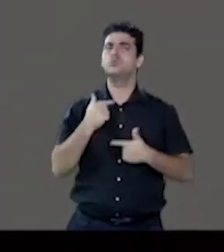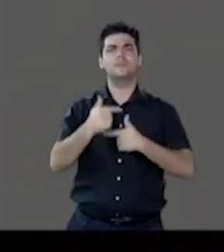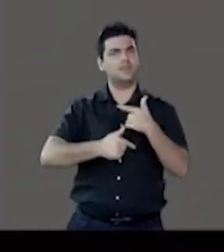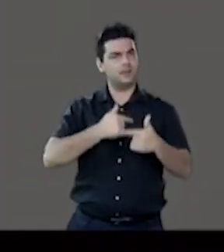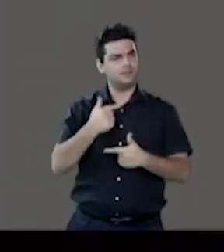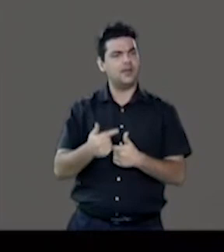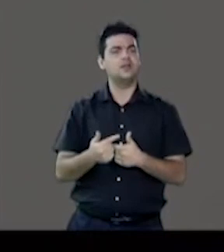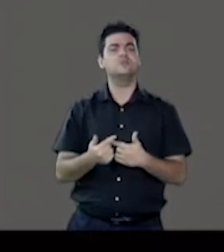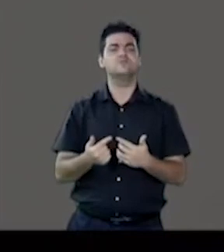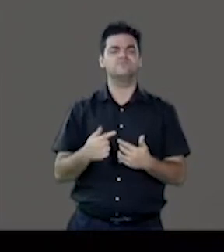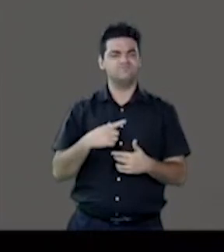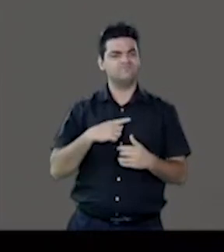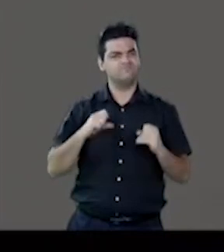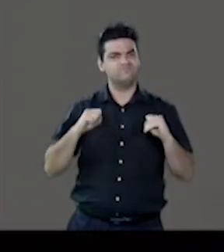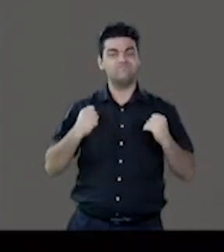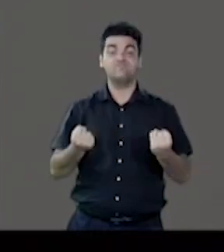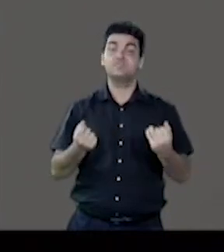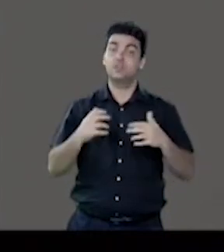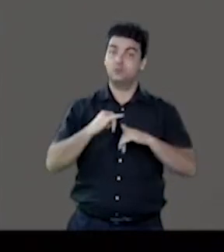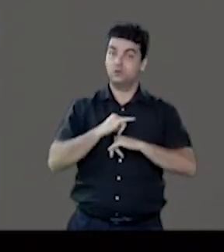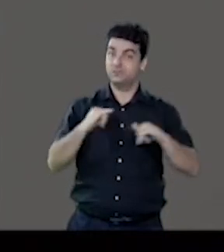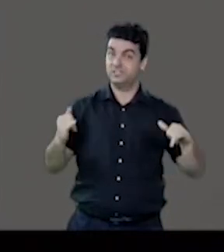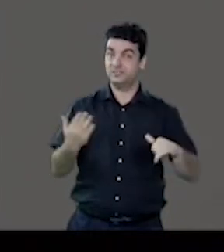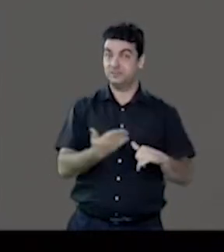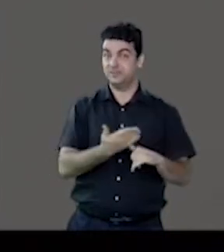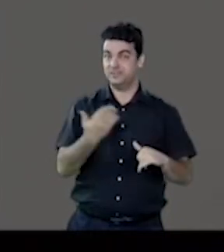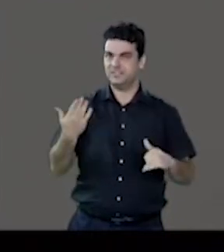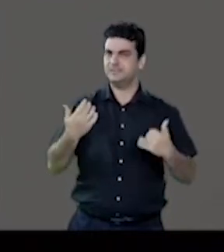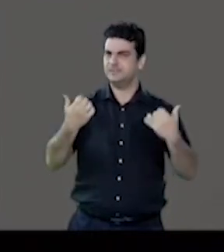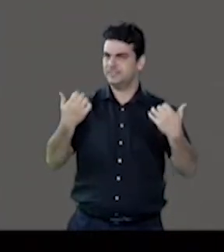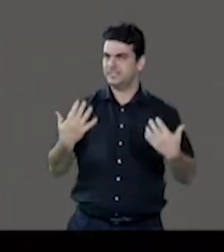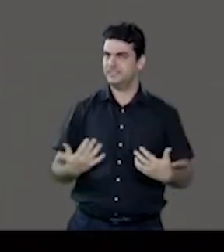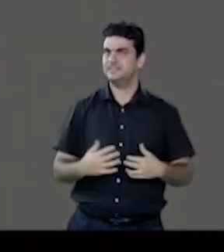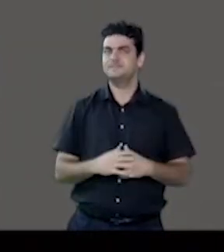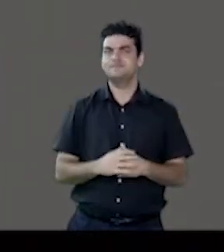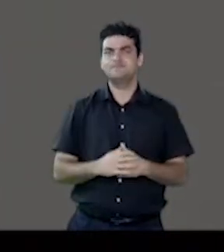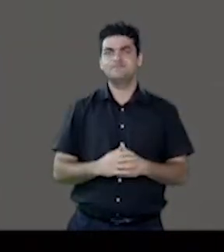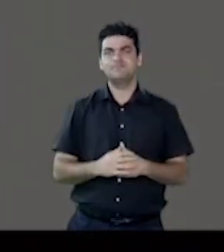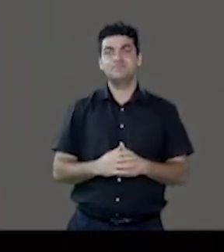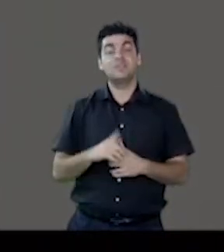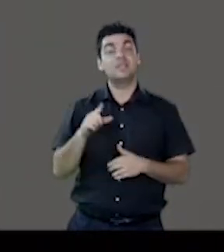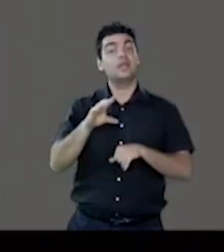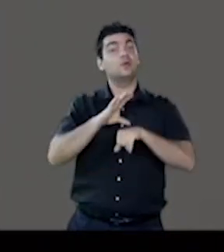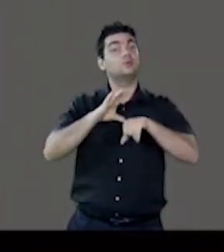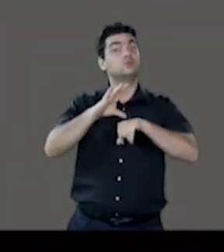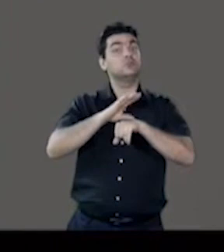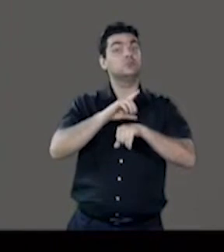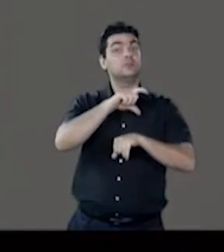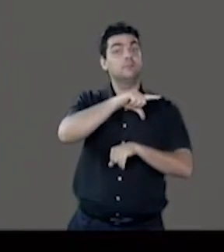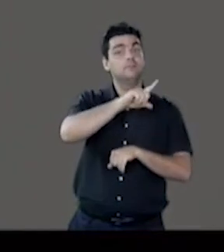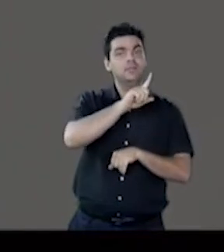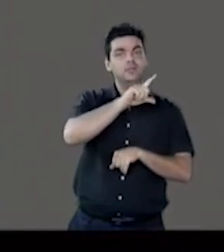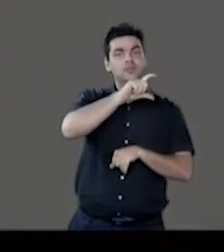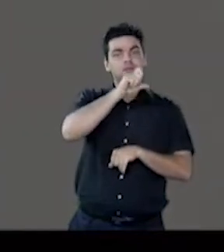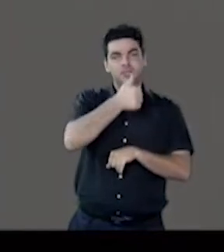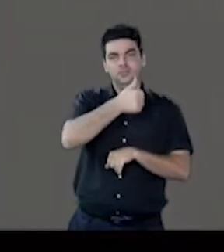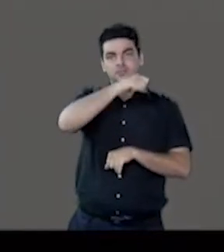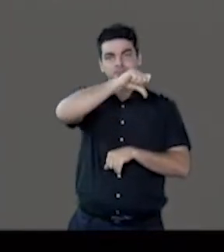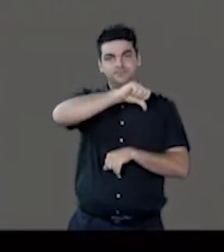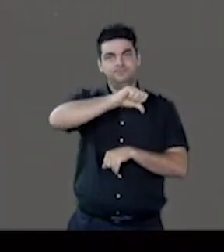muito brevemente gostaria de destacar sob a Constituição de 1988,